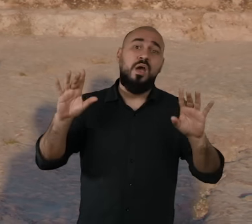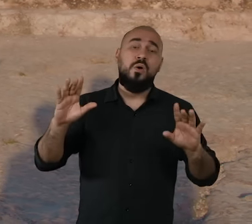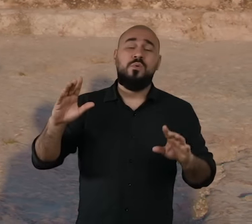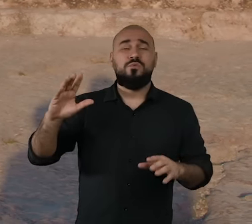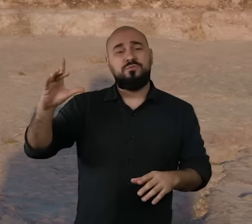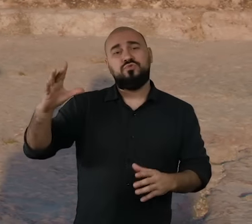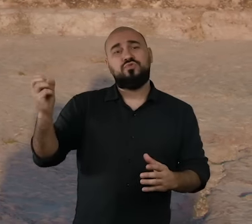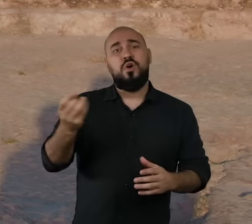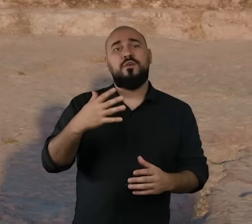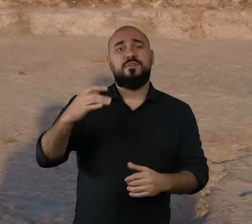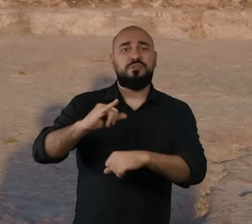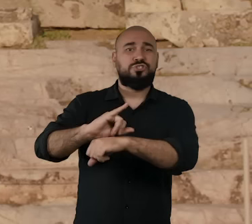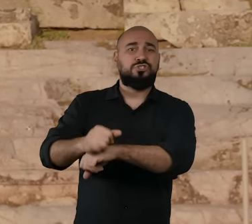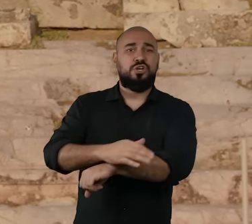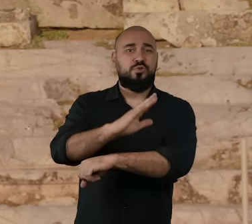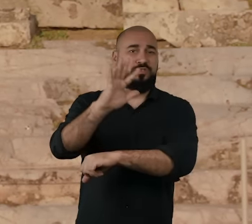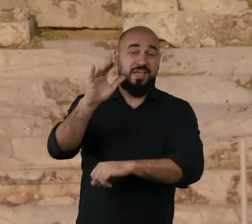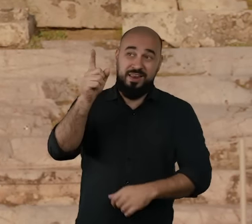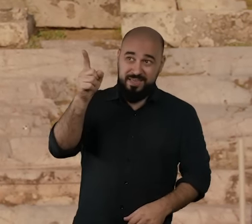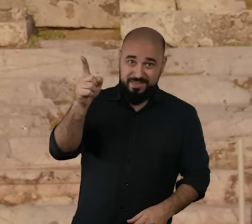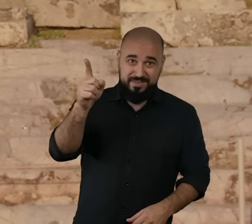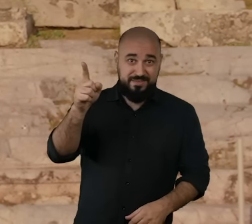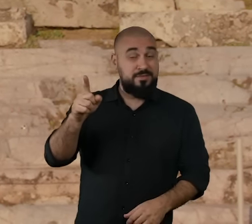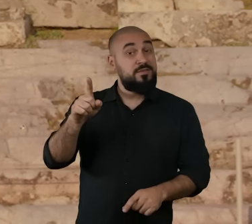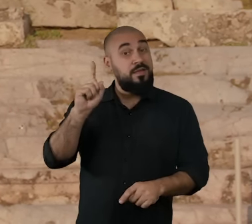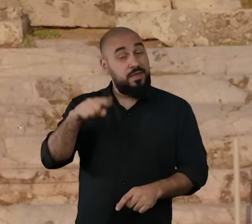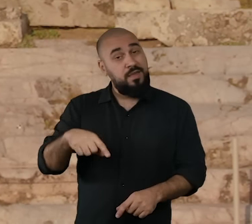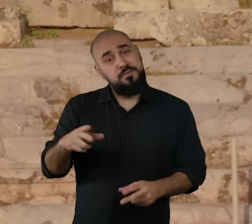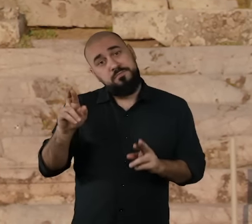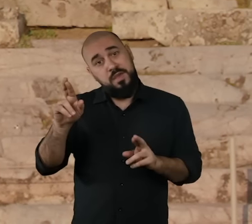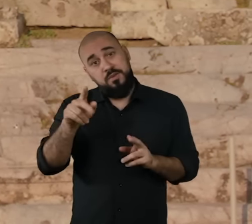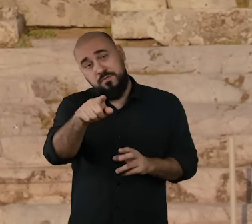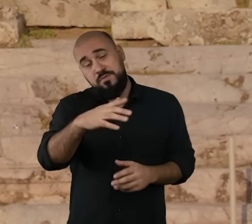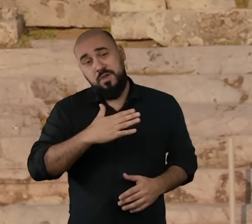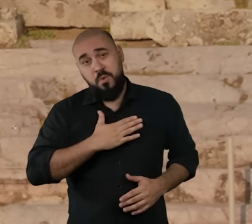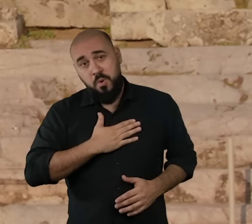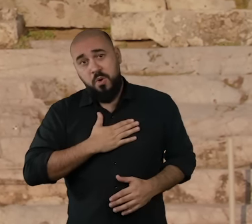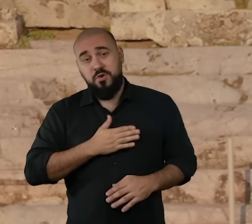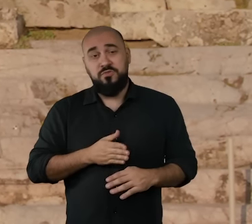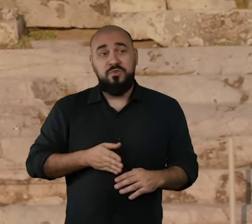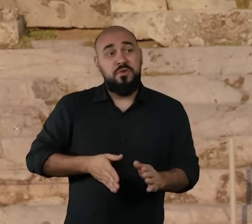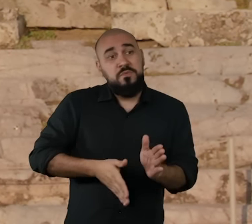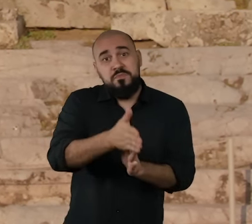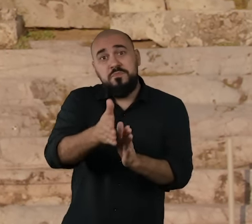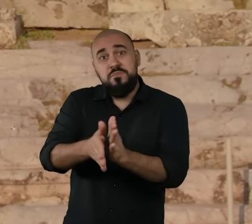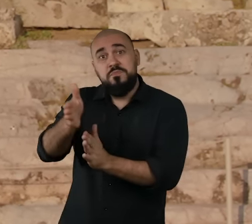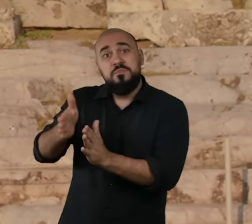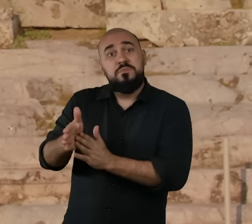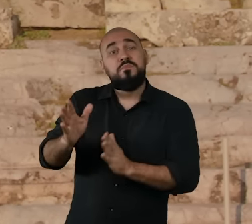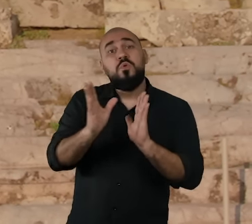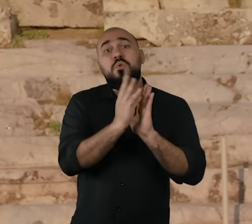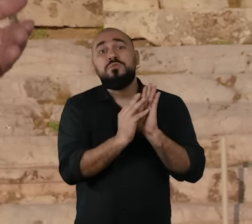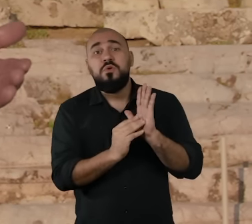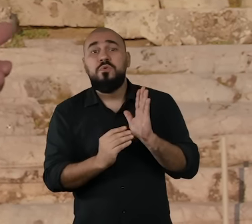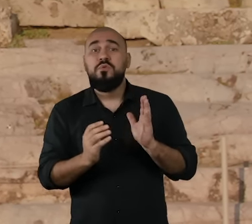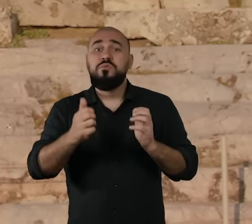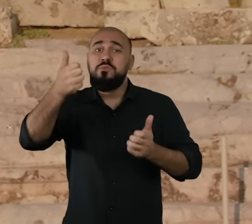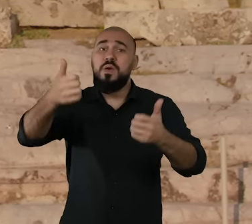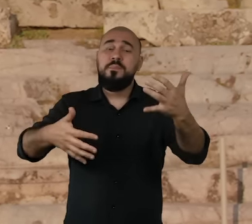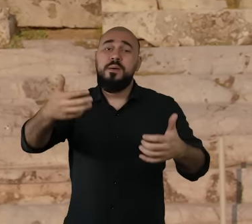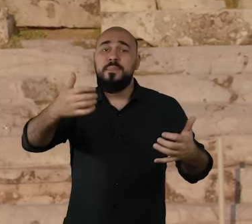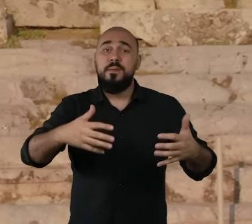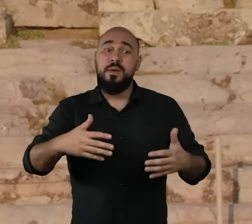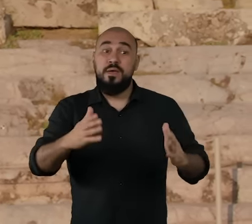língua da Nova Jerusalém. Eu espero sinceramente que você esteja gostando de todo o conteúdo que estamos trazendo aqui nessa série